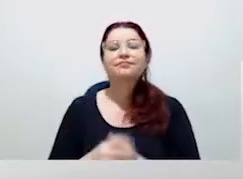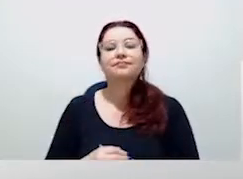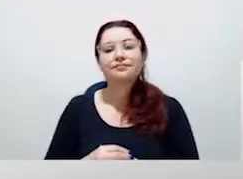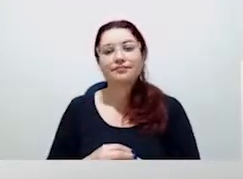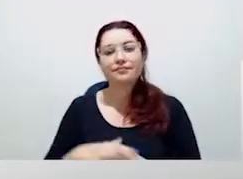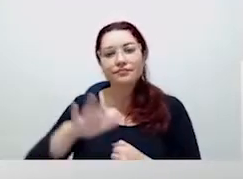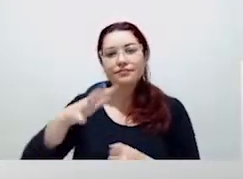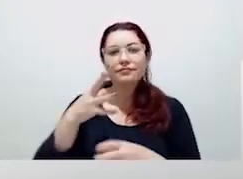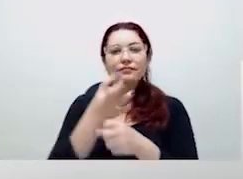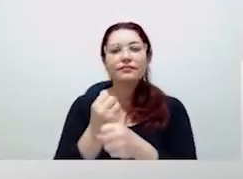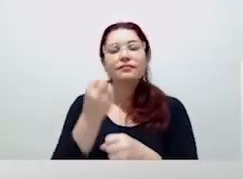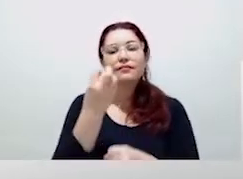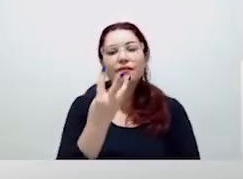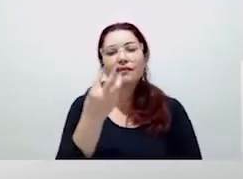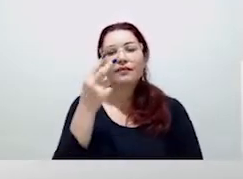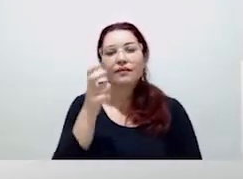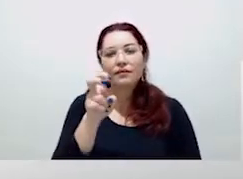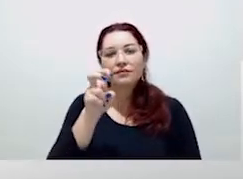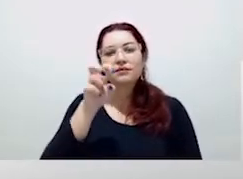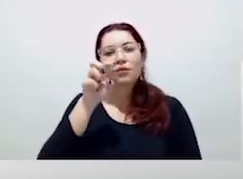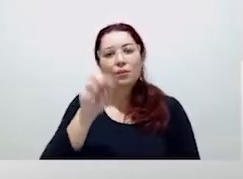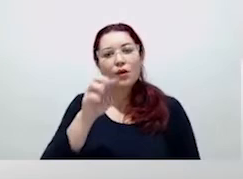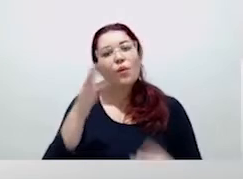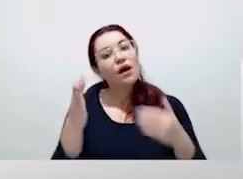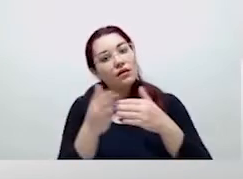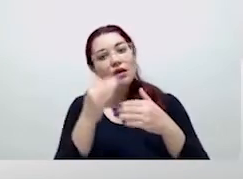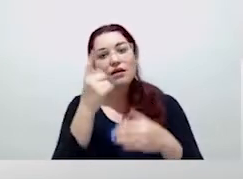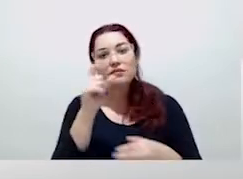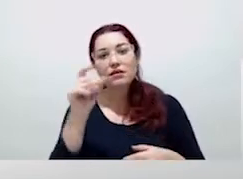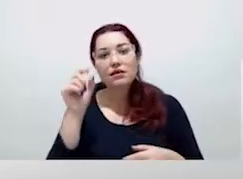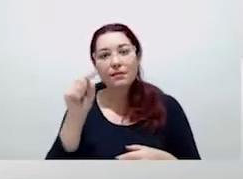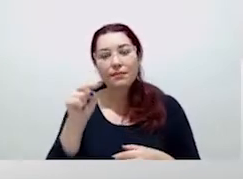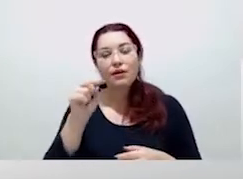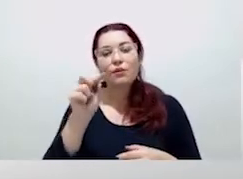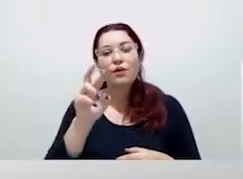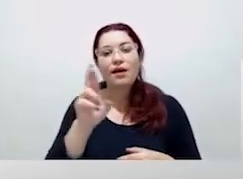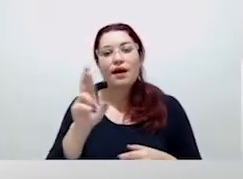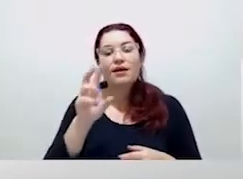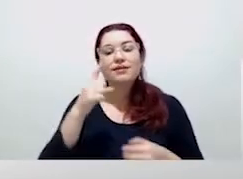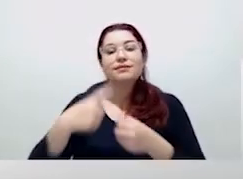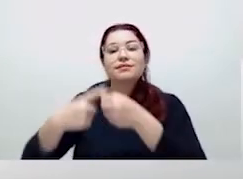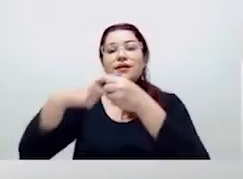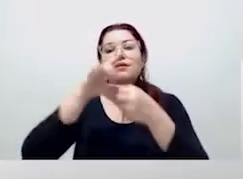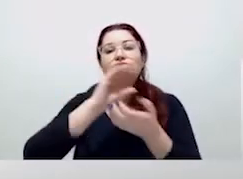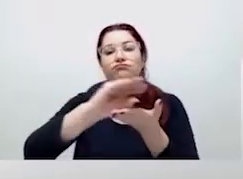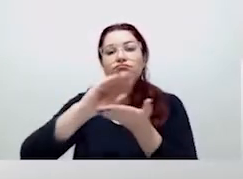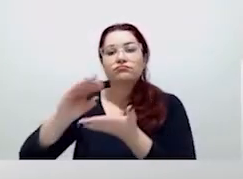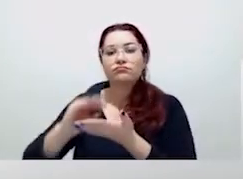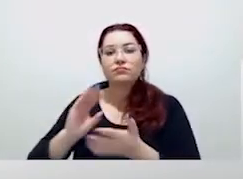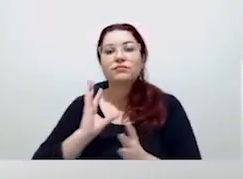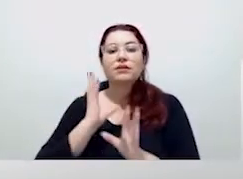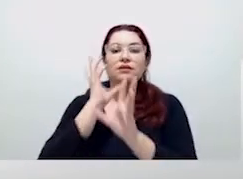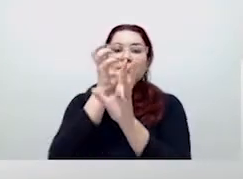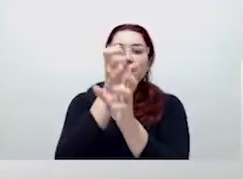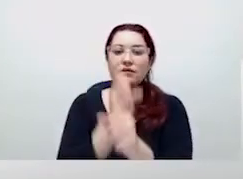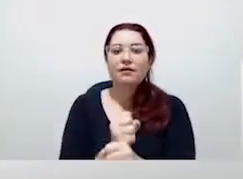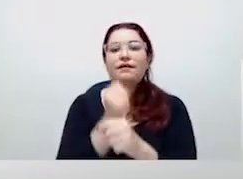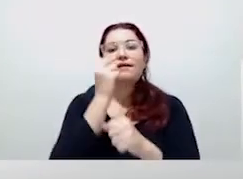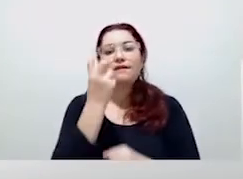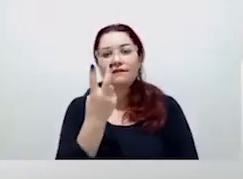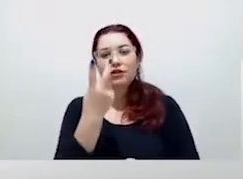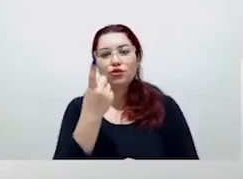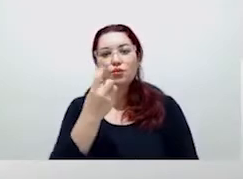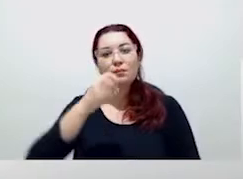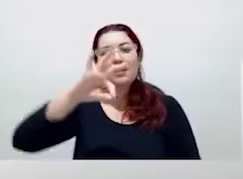totalizando de 35 mil a 100 mil reais para os municípios, num total de investimentos de 21 milhões de reais para